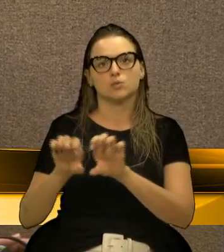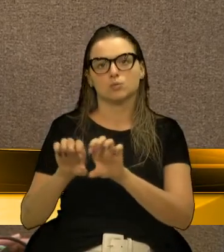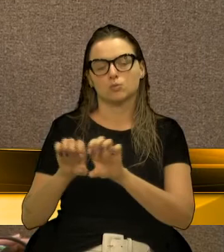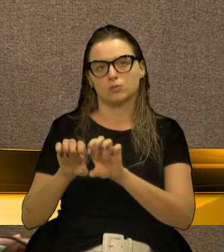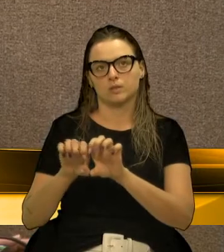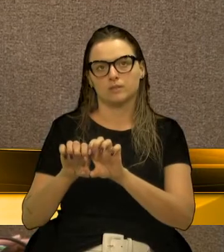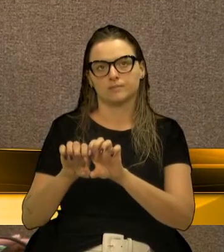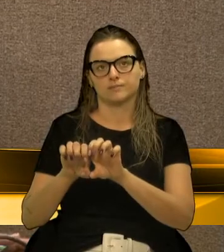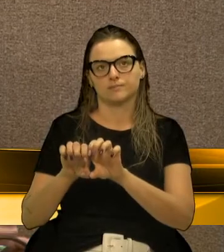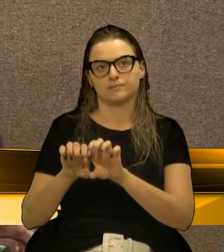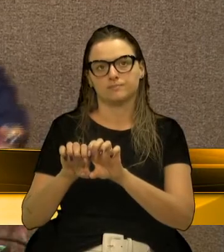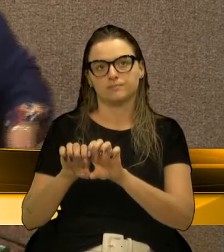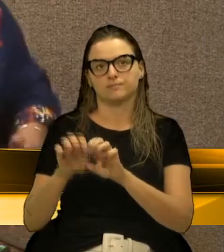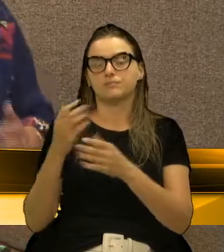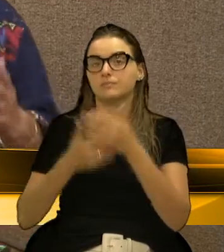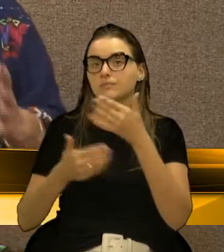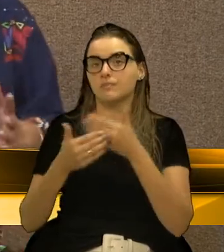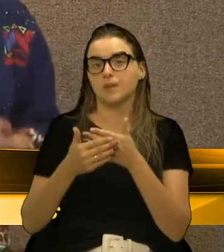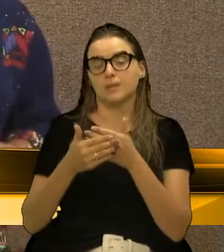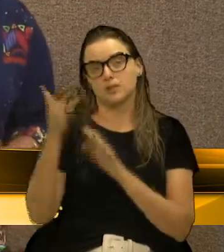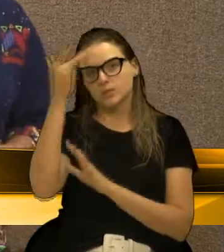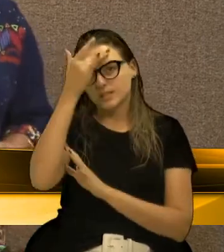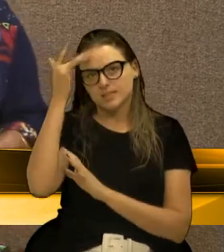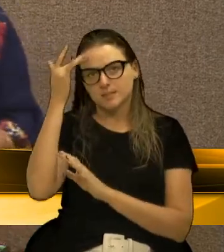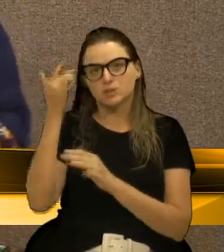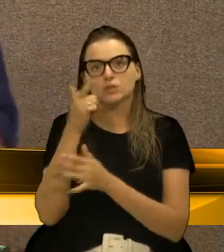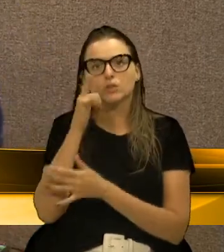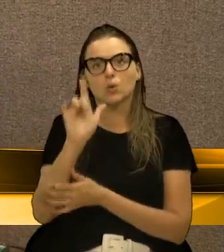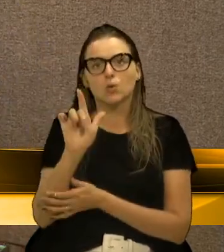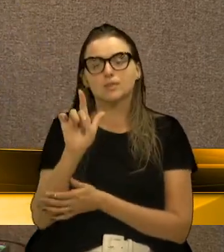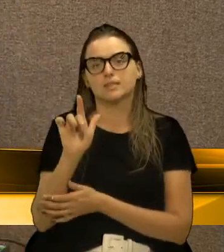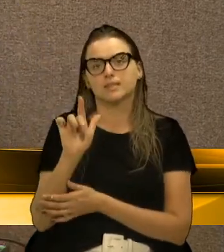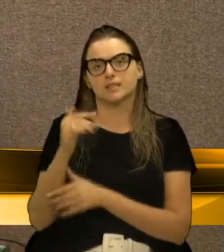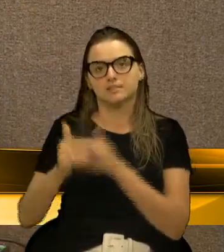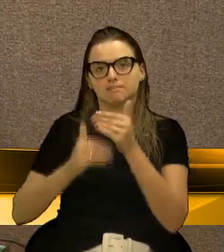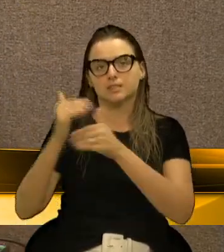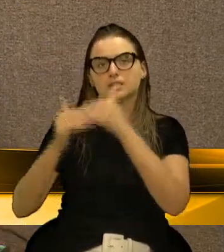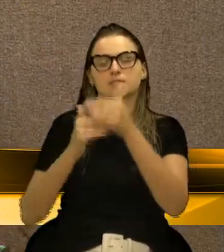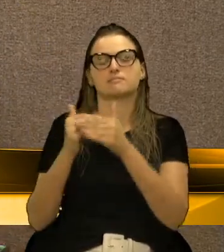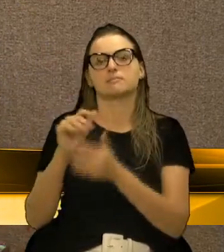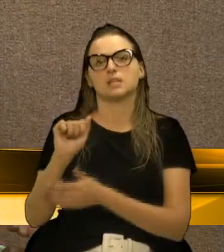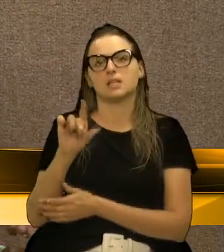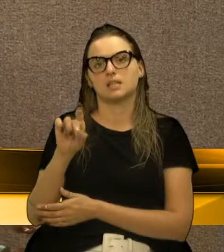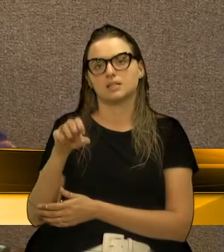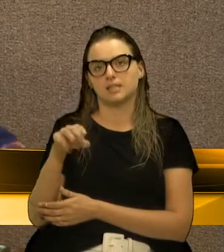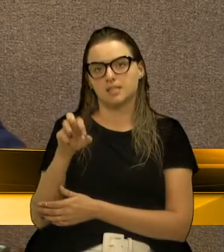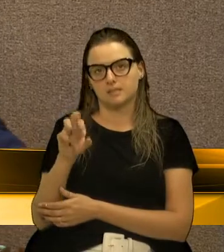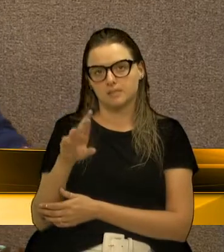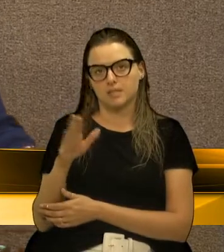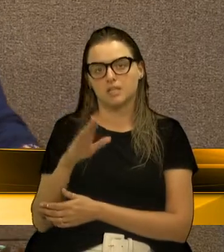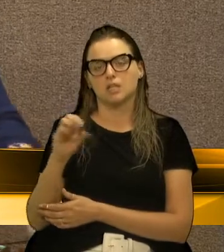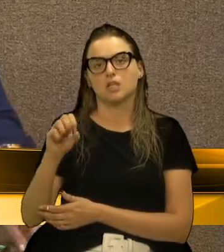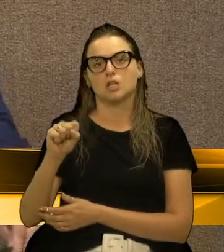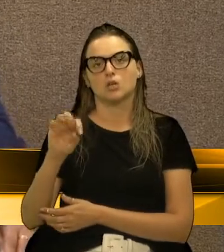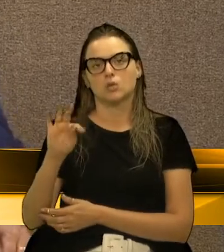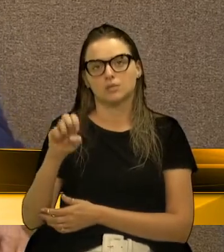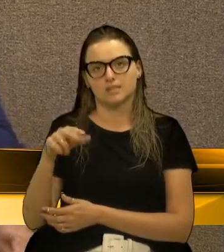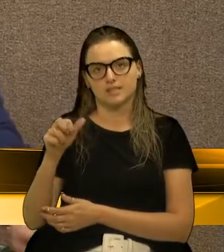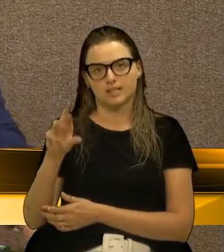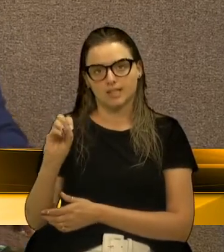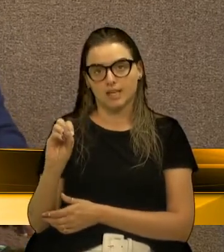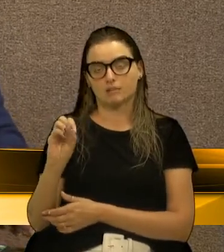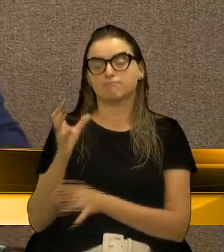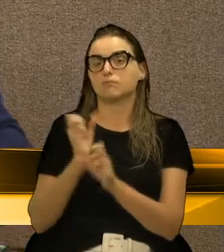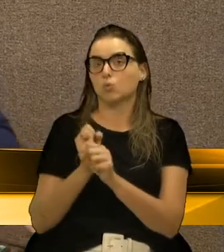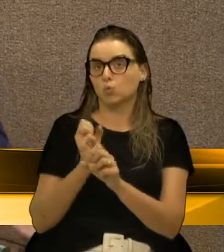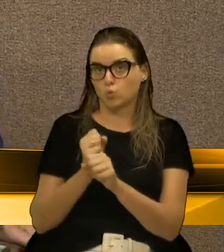a pessoa pudesse progredir. Então, Ademir Costenaro foi um contabilista na nossa cidade, Caxias